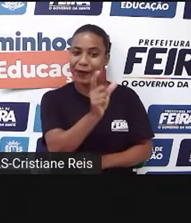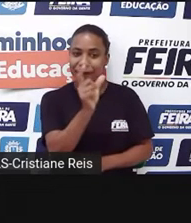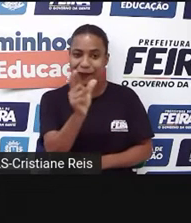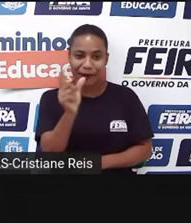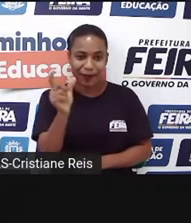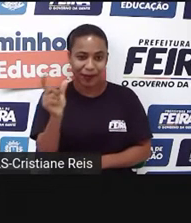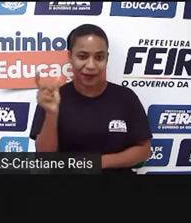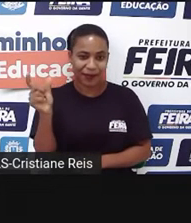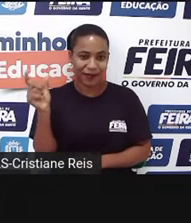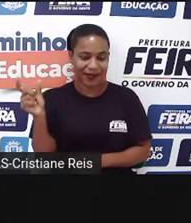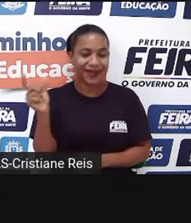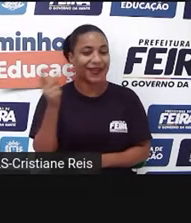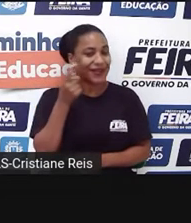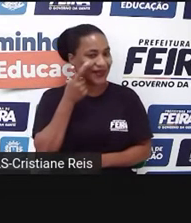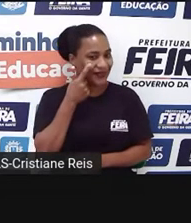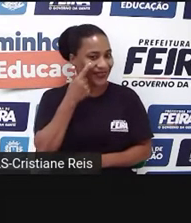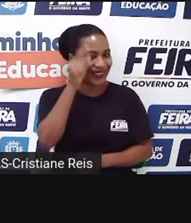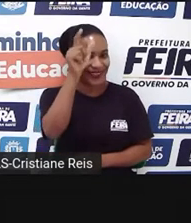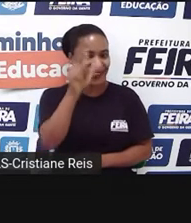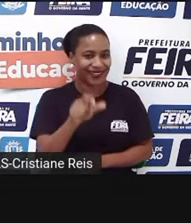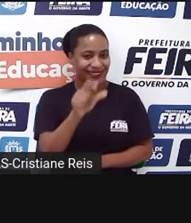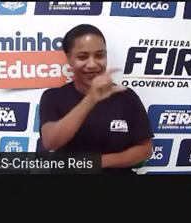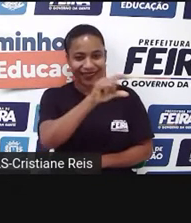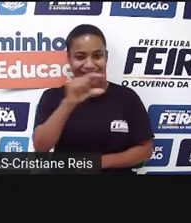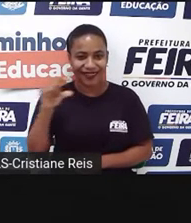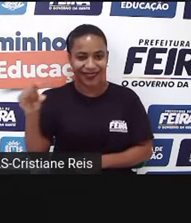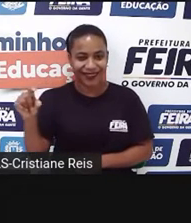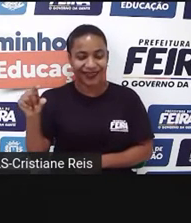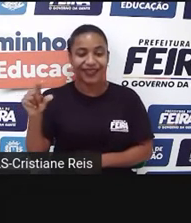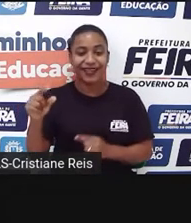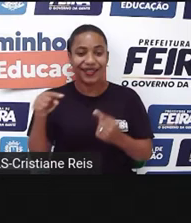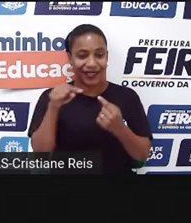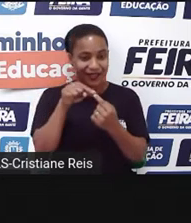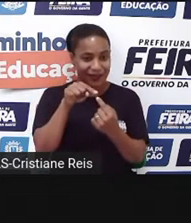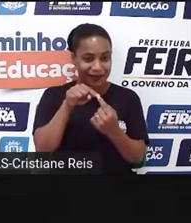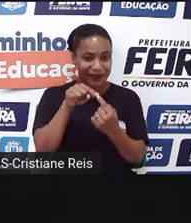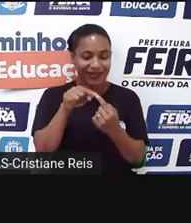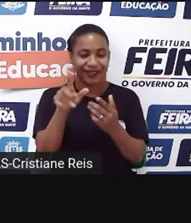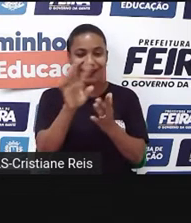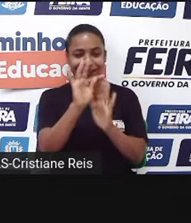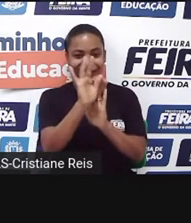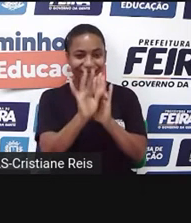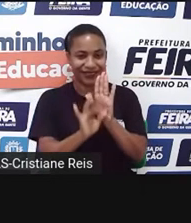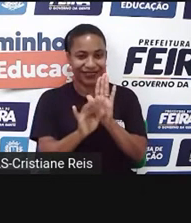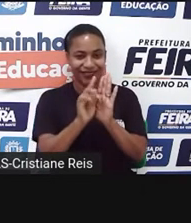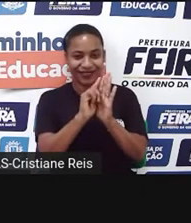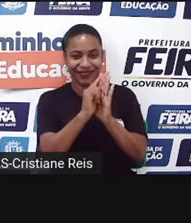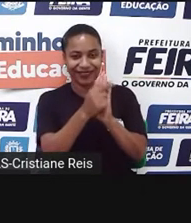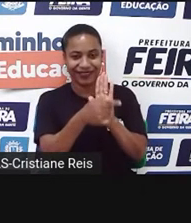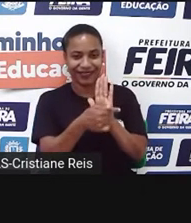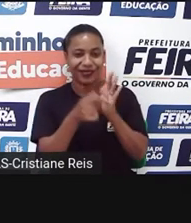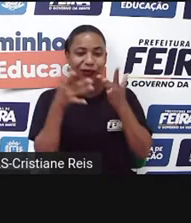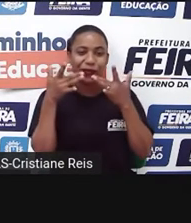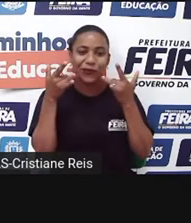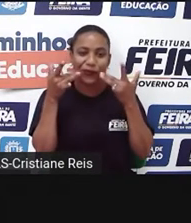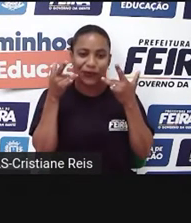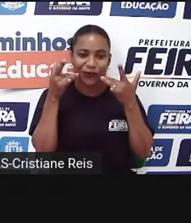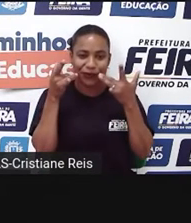caça-palavras que estão relacionadas ao gênero textual peça teatral, role play, ok?